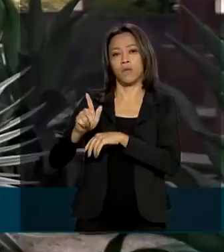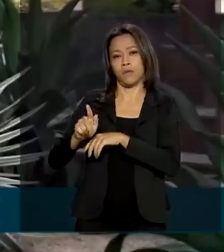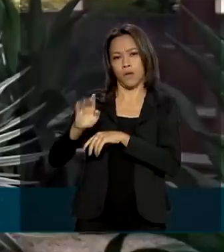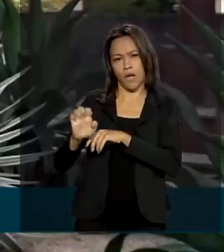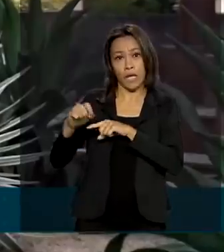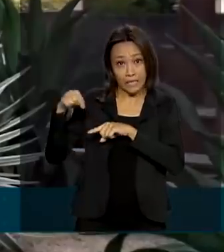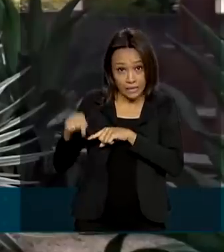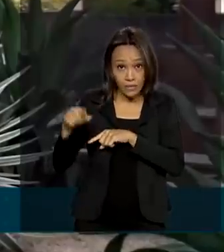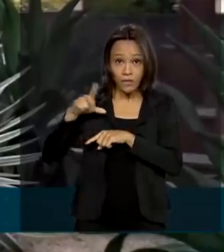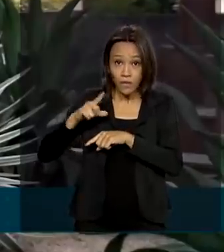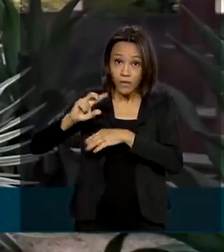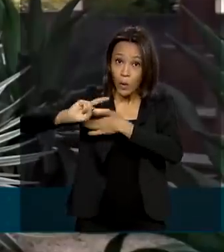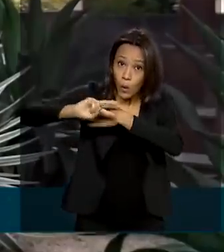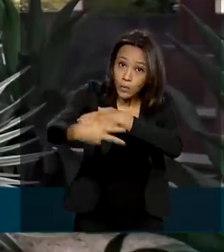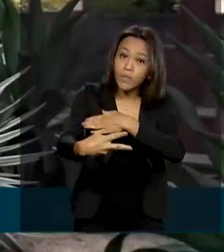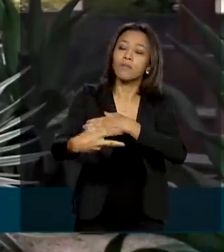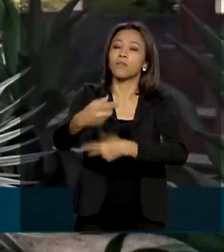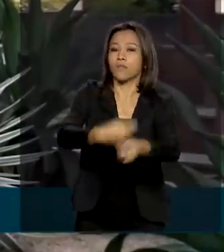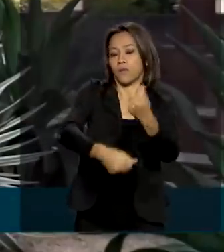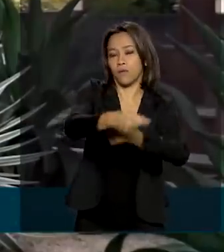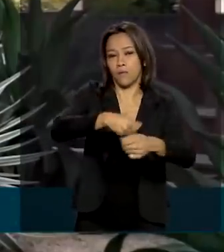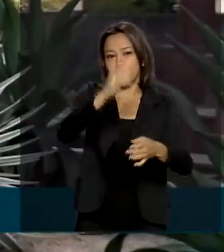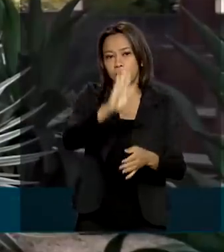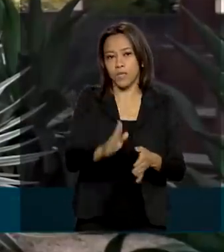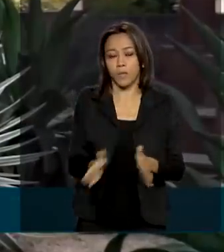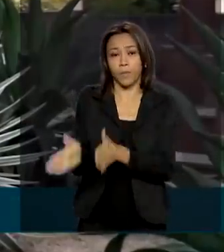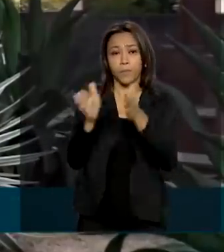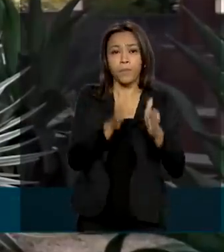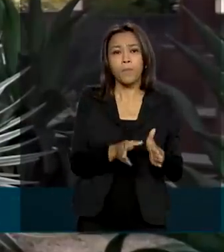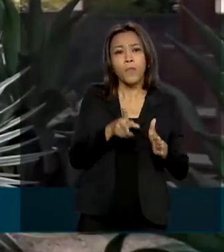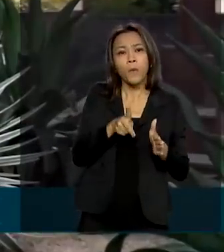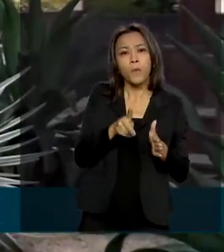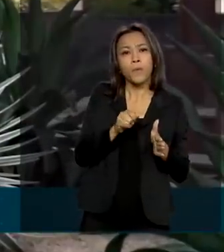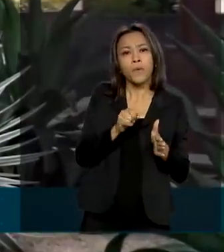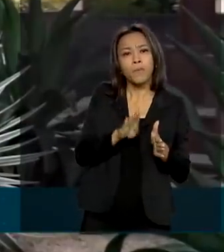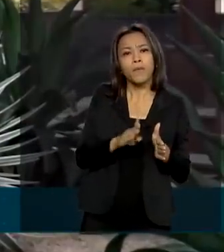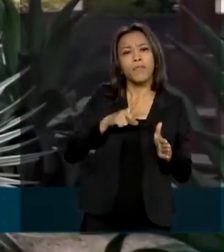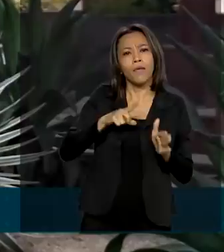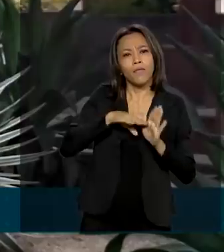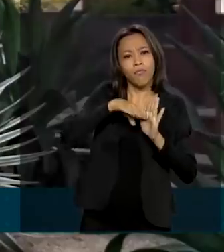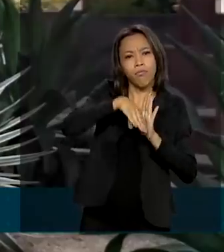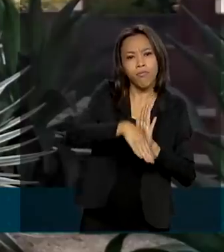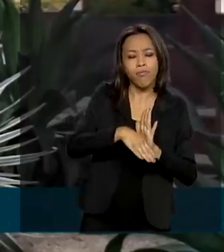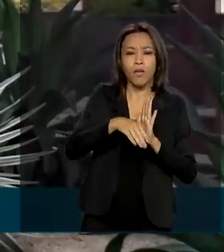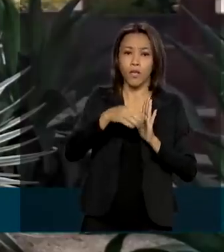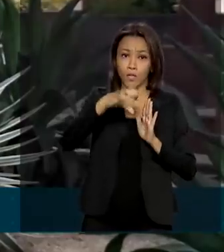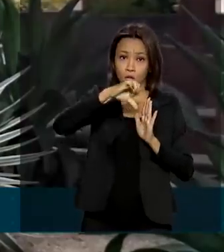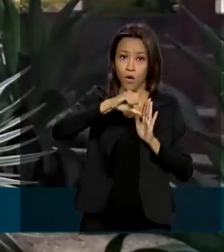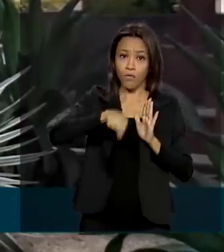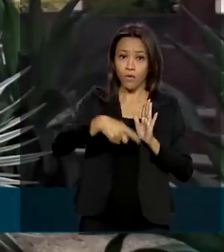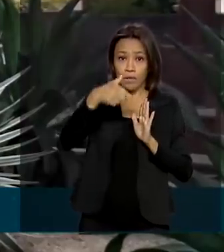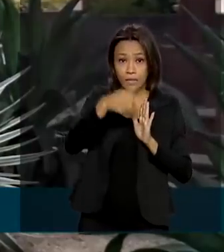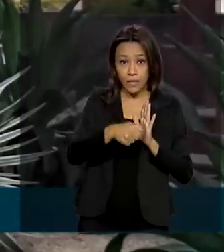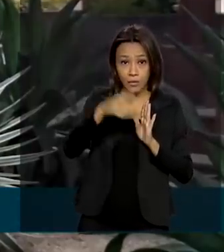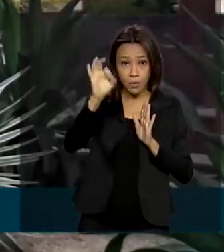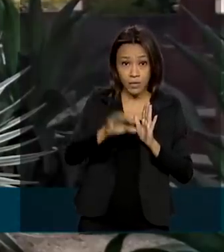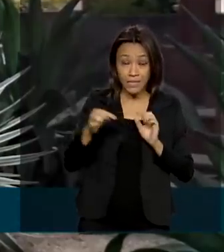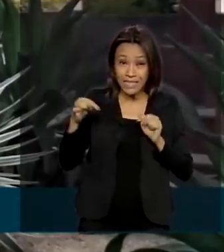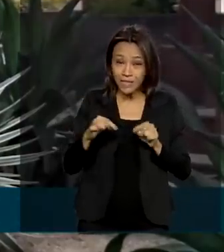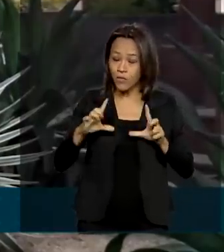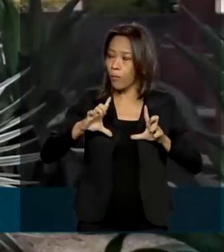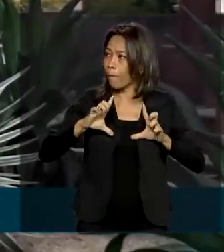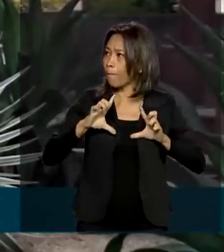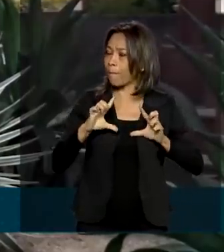O PIB, que é a soma de todas as riquezas do país, teve uma retração de 9,7% no período. Esse foi o menor